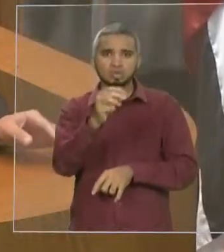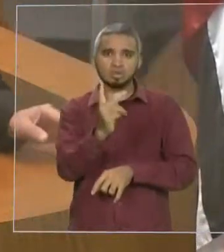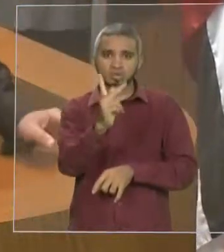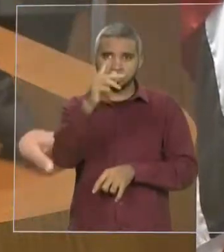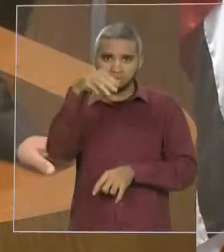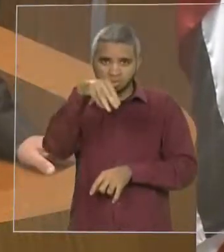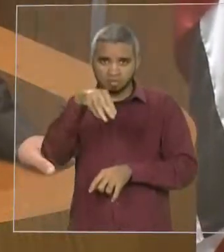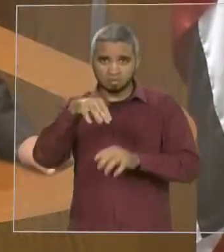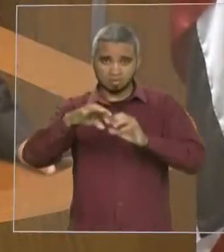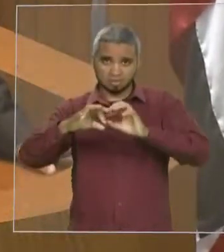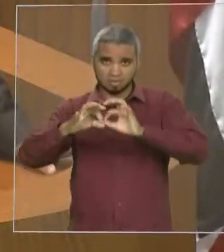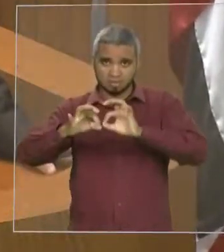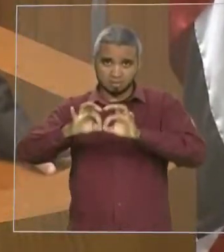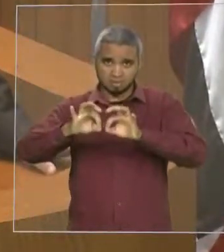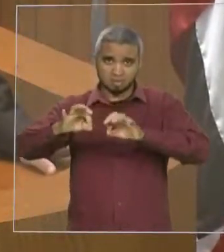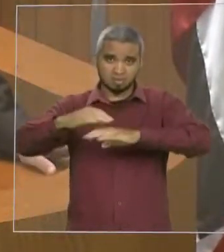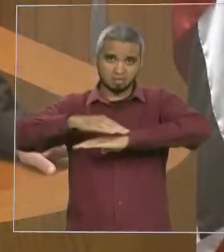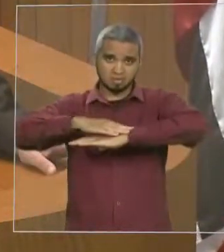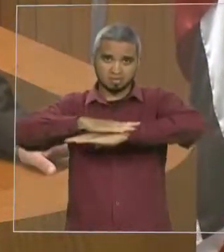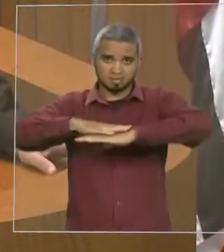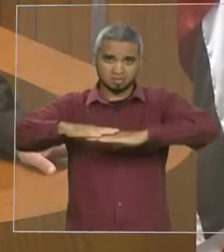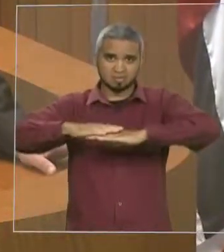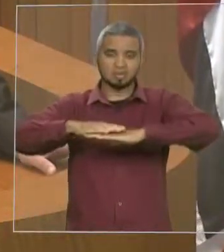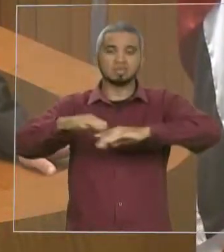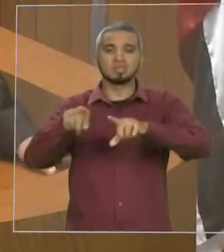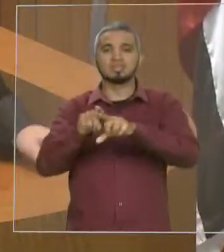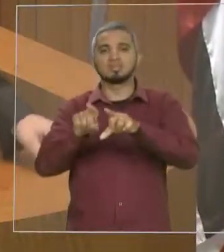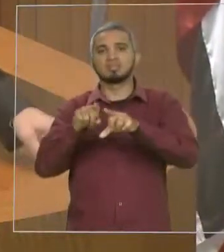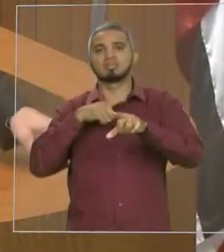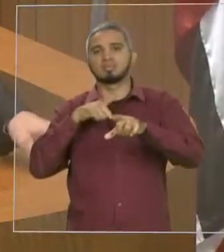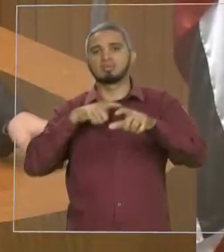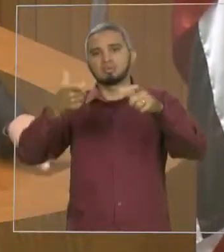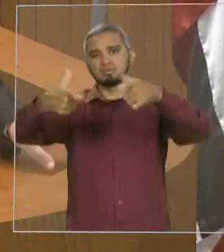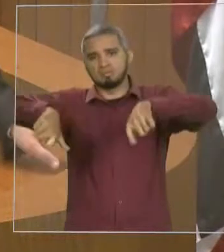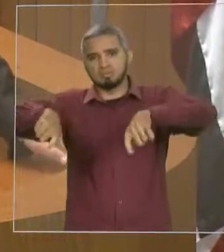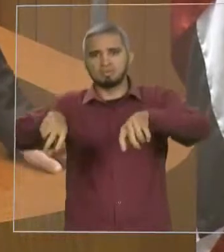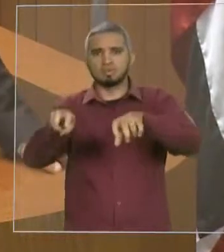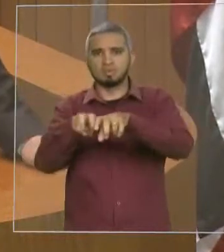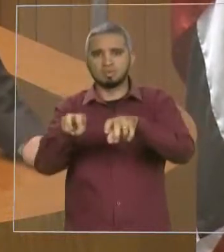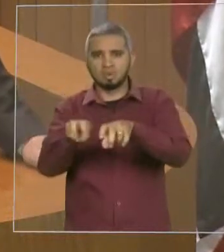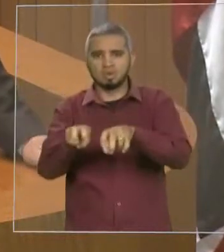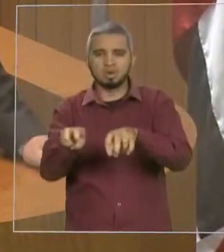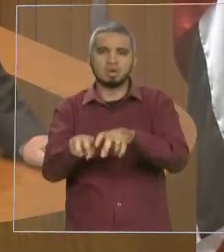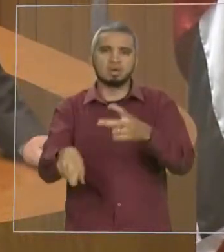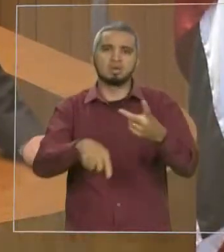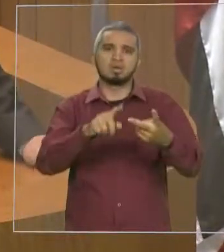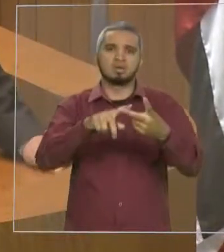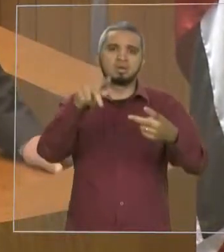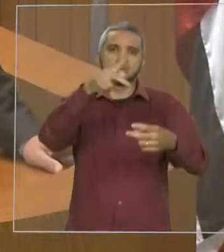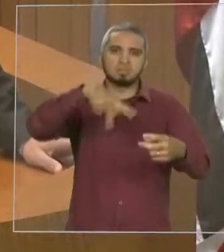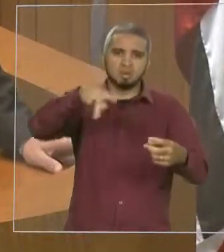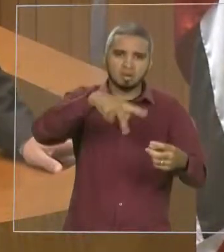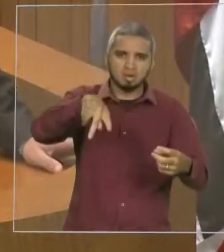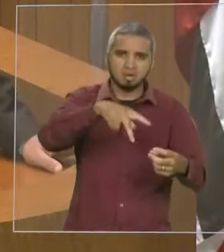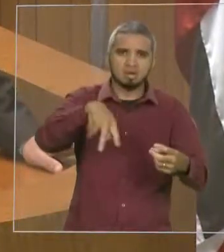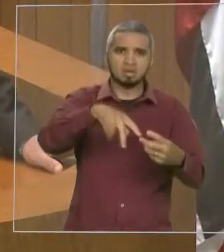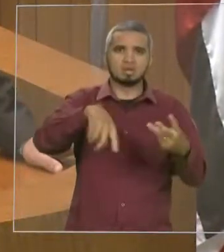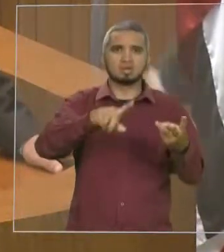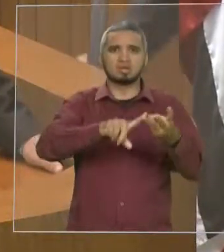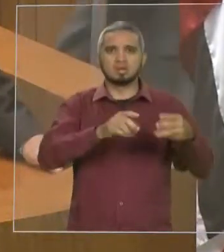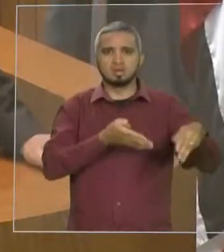unidades básicas, quadra poliesportivas, campo de futebol, praças, abertura de estradas